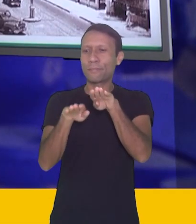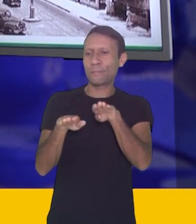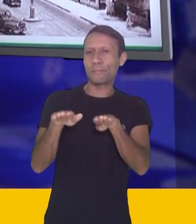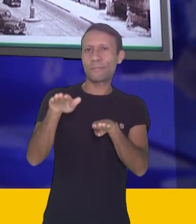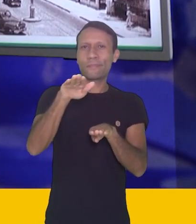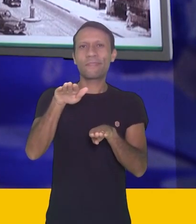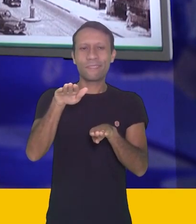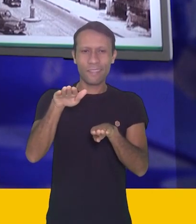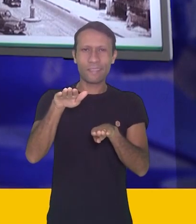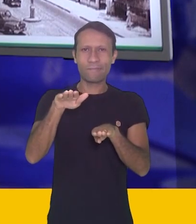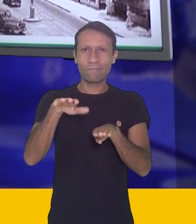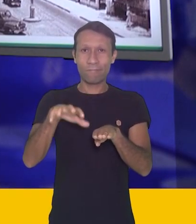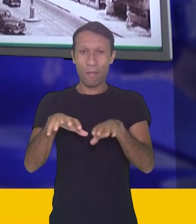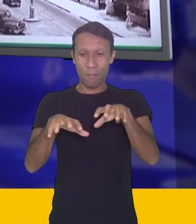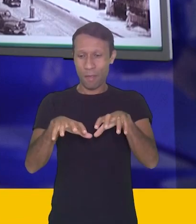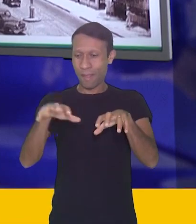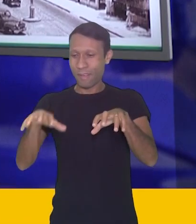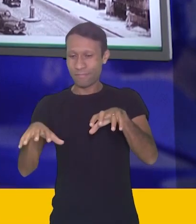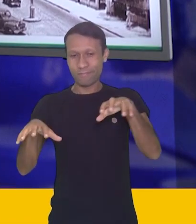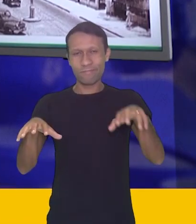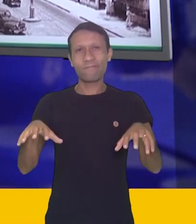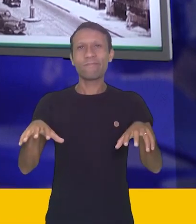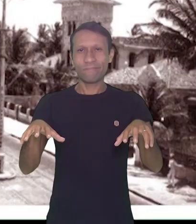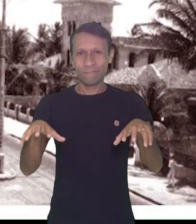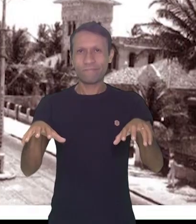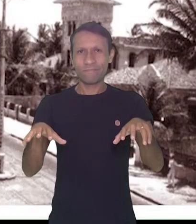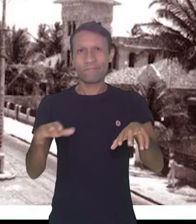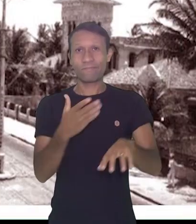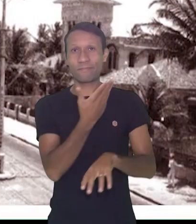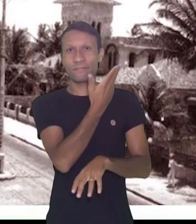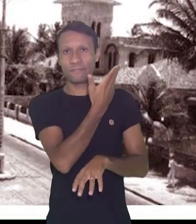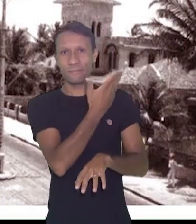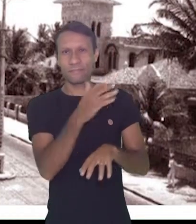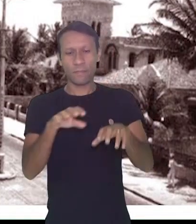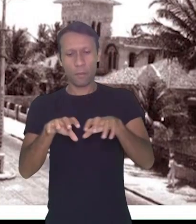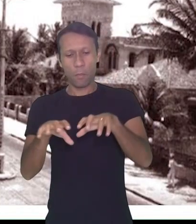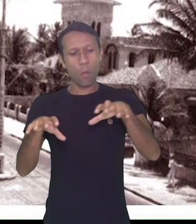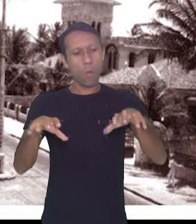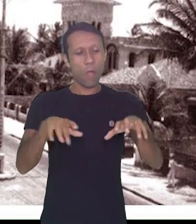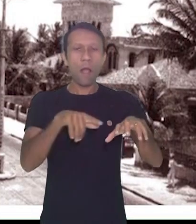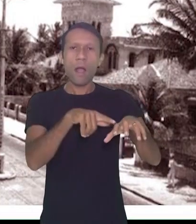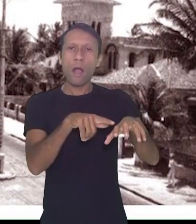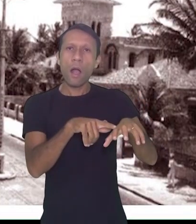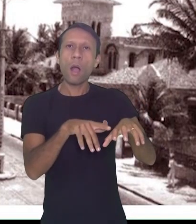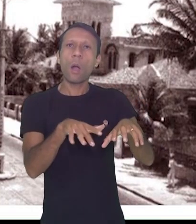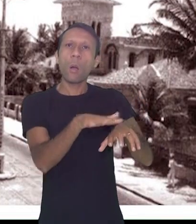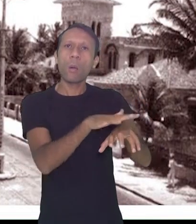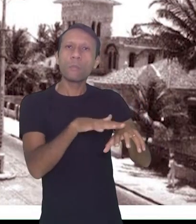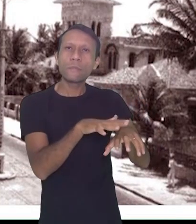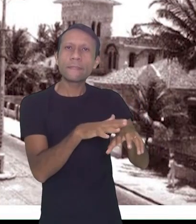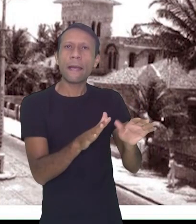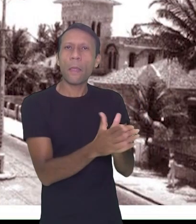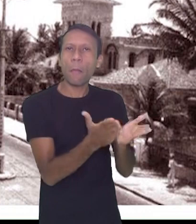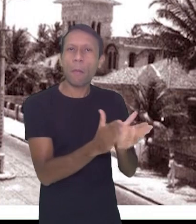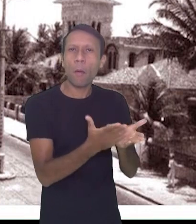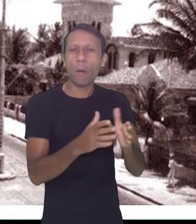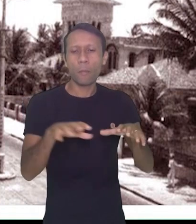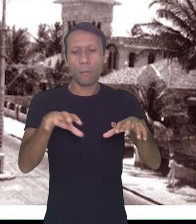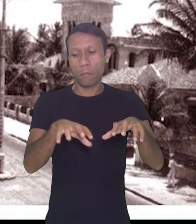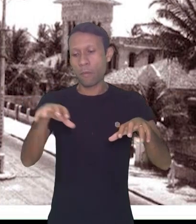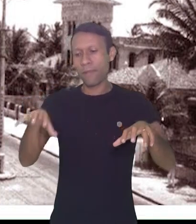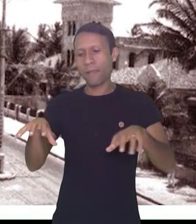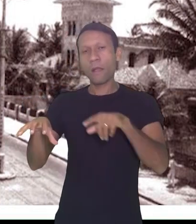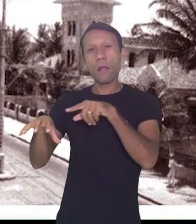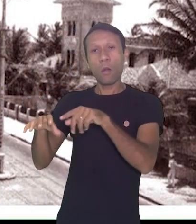intensa é refletida nessa imagem. De um lado, uma comunidade mais pobre. Do outro, um